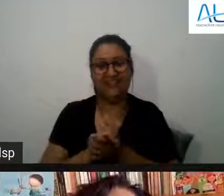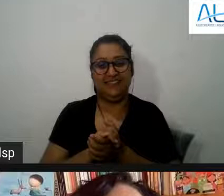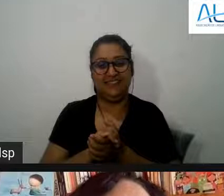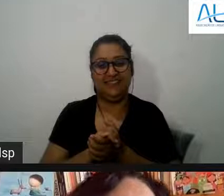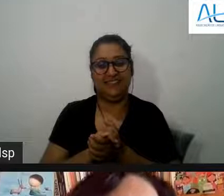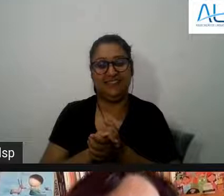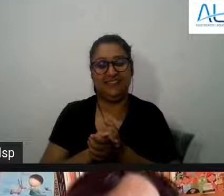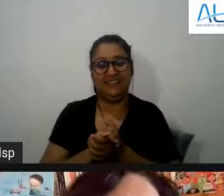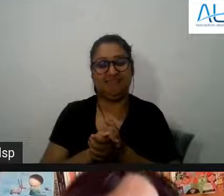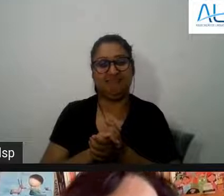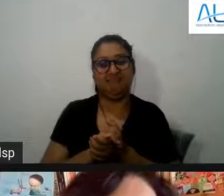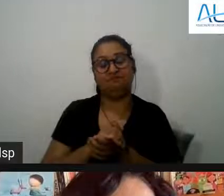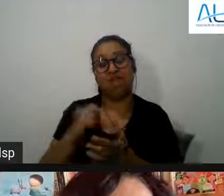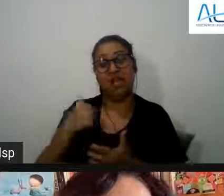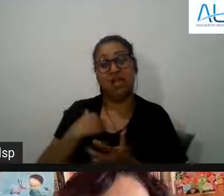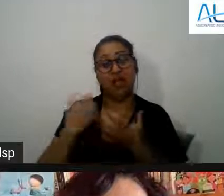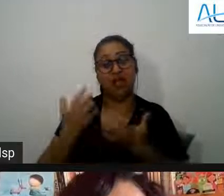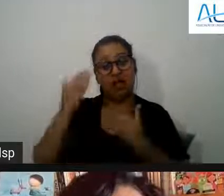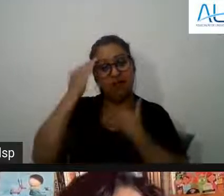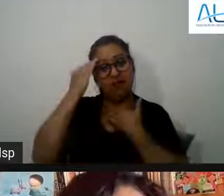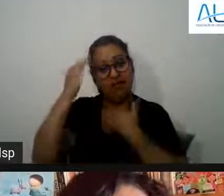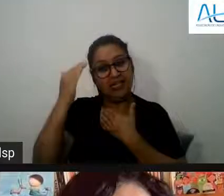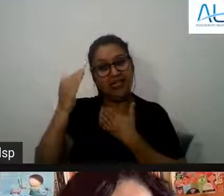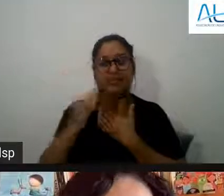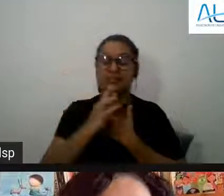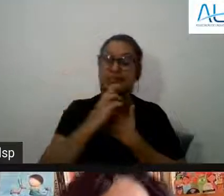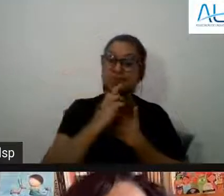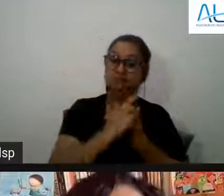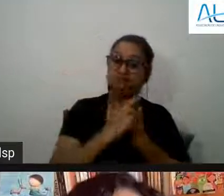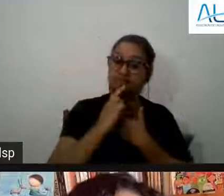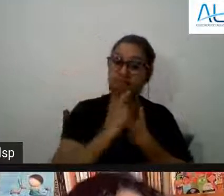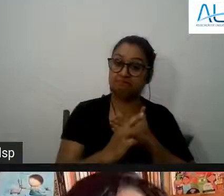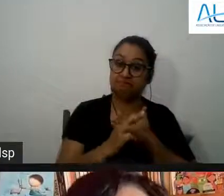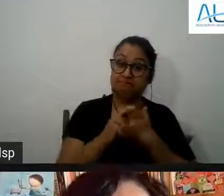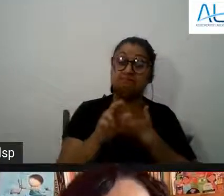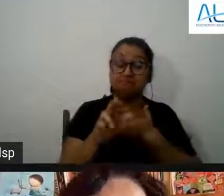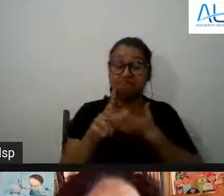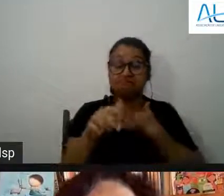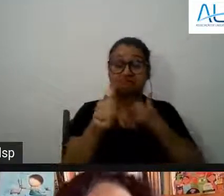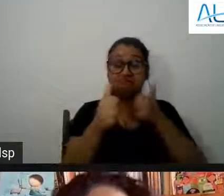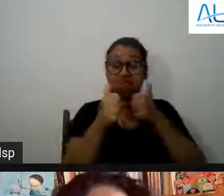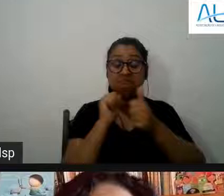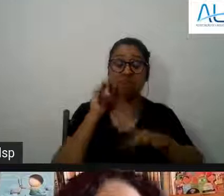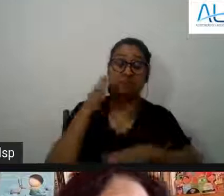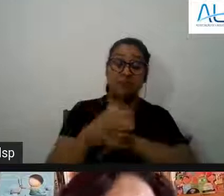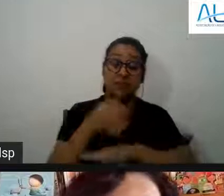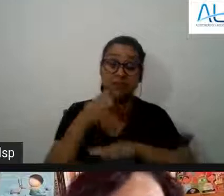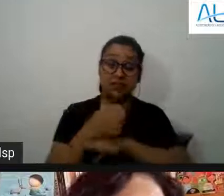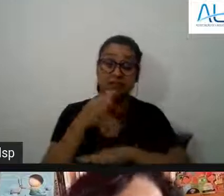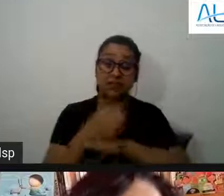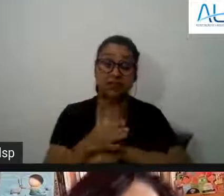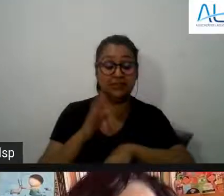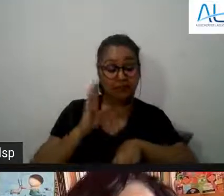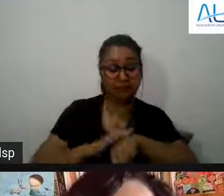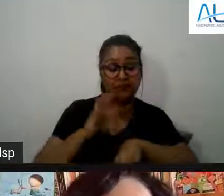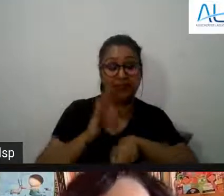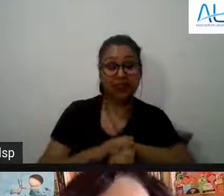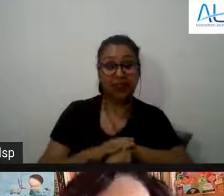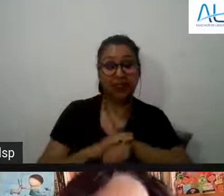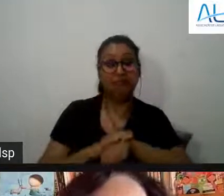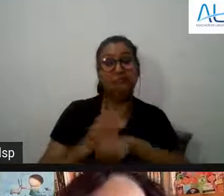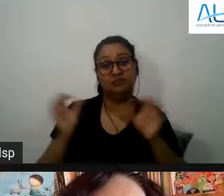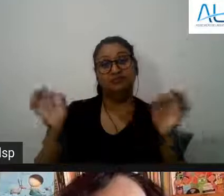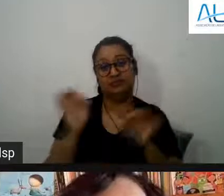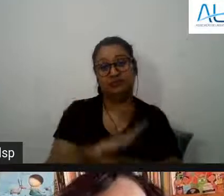Olha eu quero agradecer então as respostas a participação de vocês duas infelizmente nosso tempo está acabando